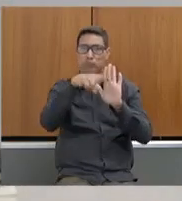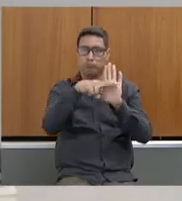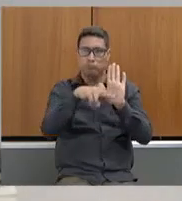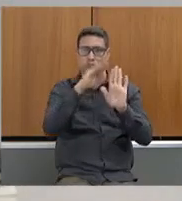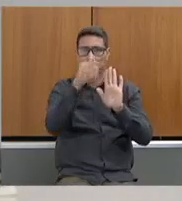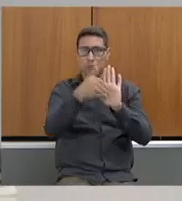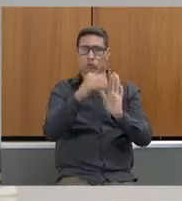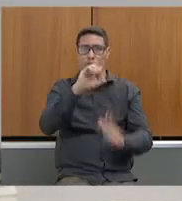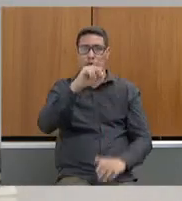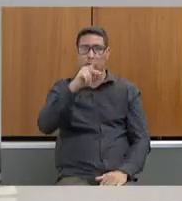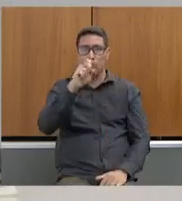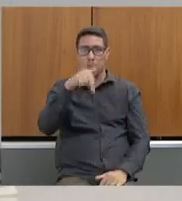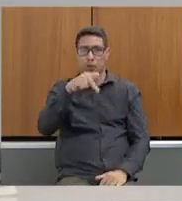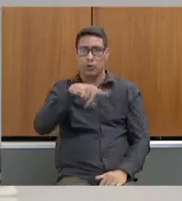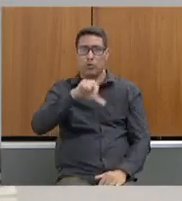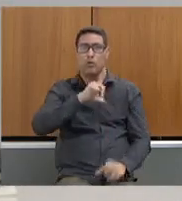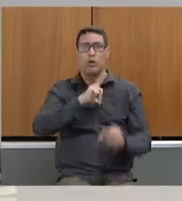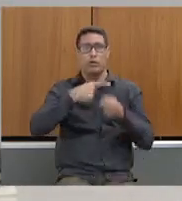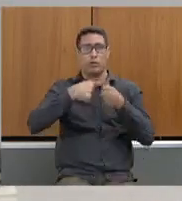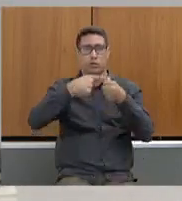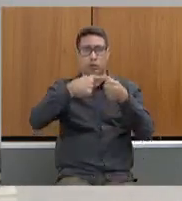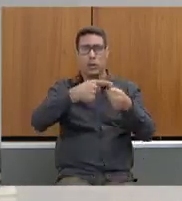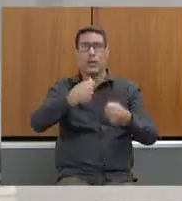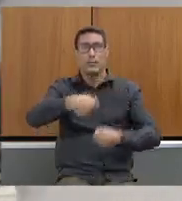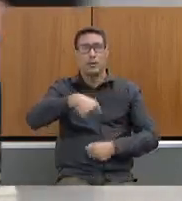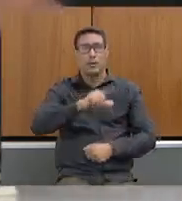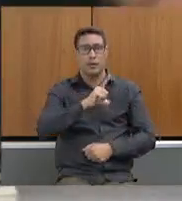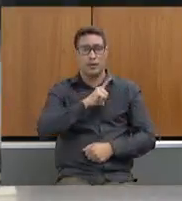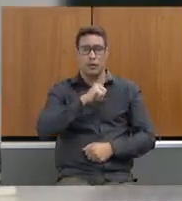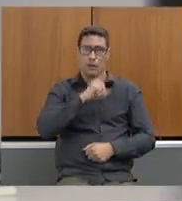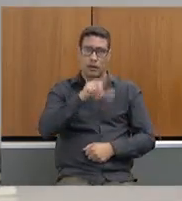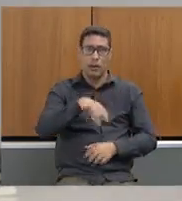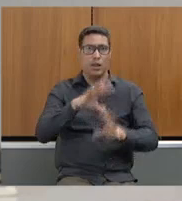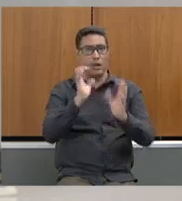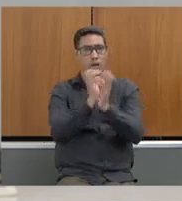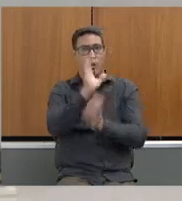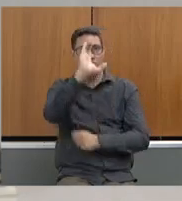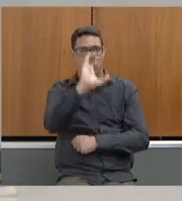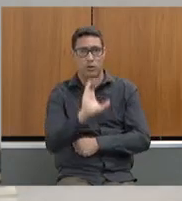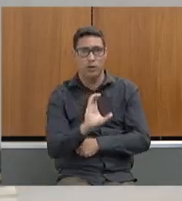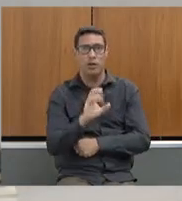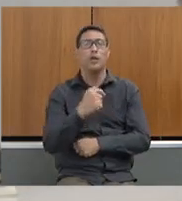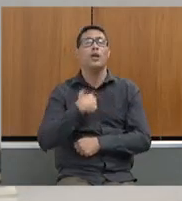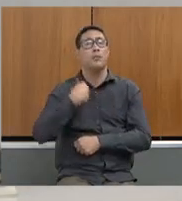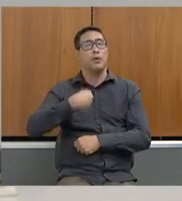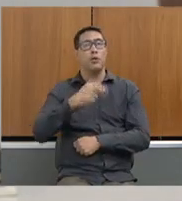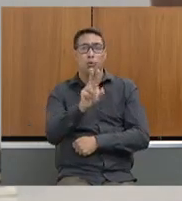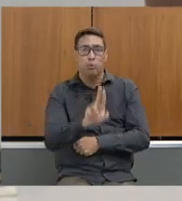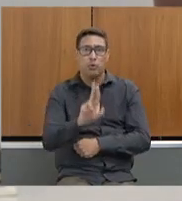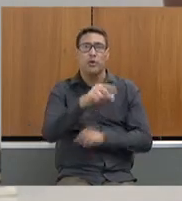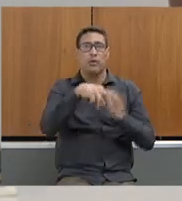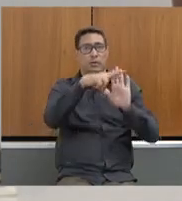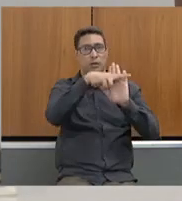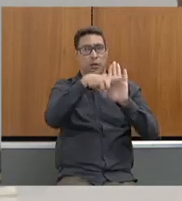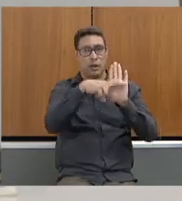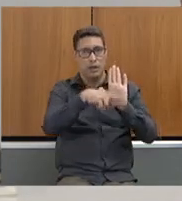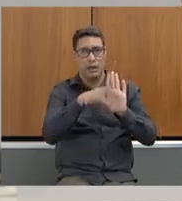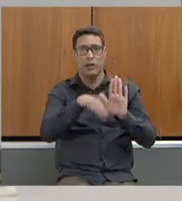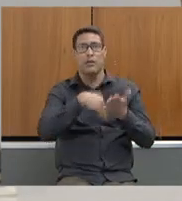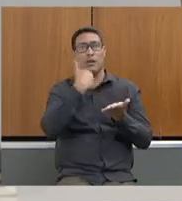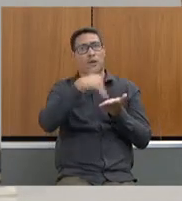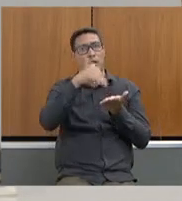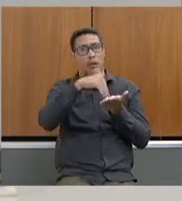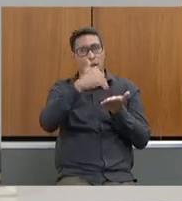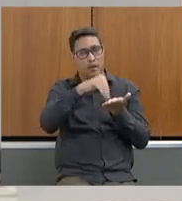do COPAN, os municípios têm que ter conselho, têm que usar as mesmas regras que a secretaria, eles podem